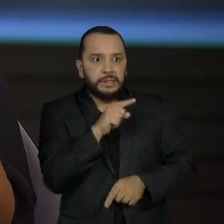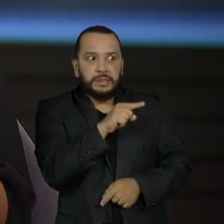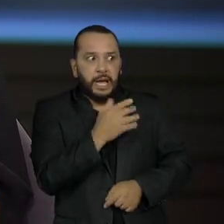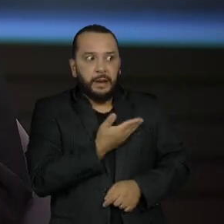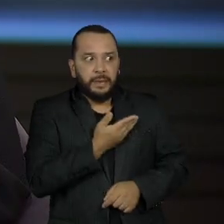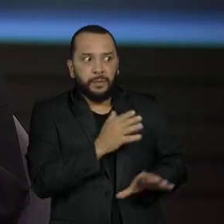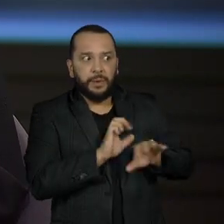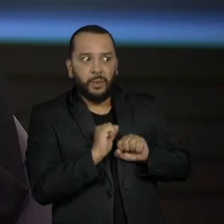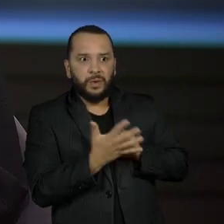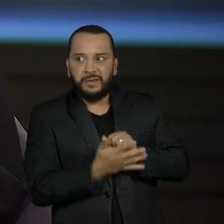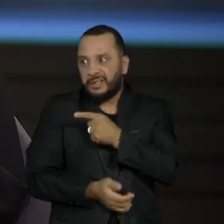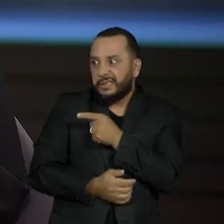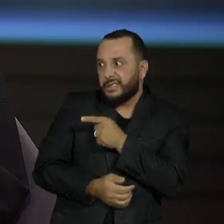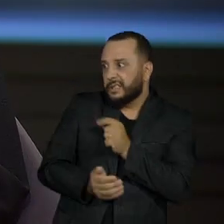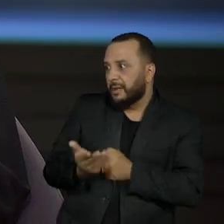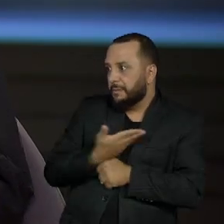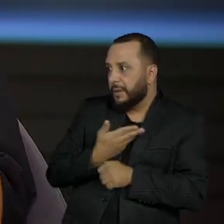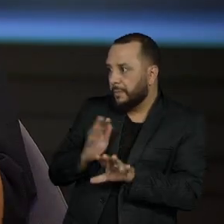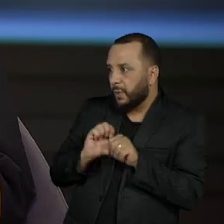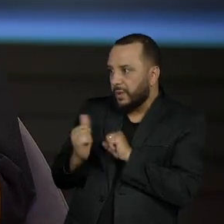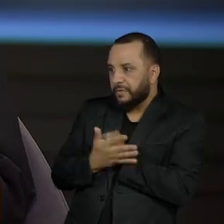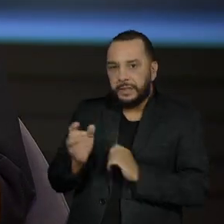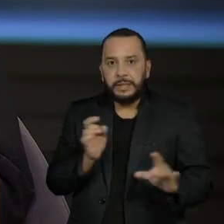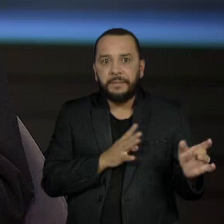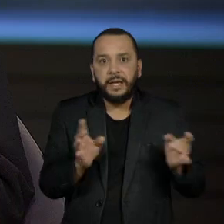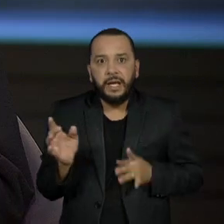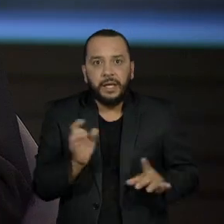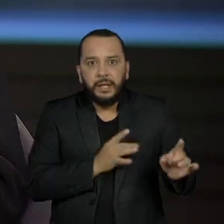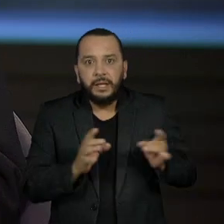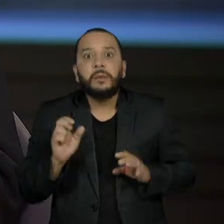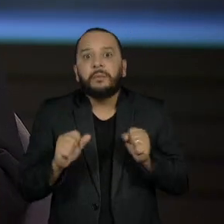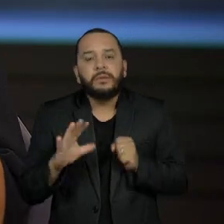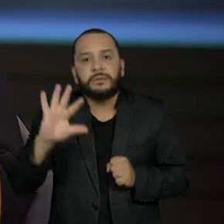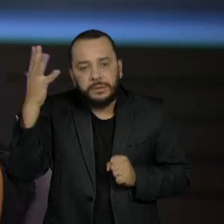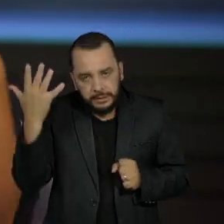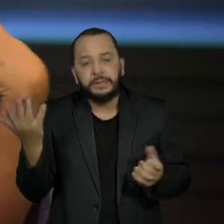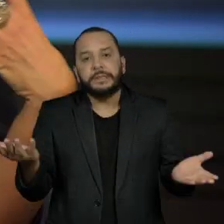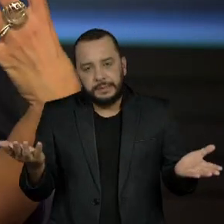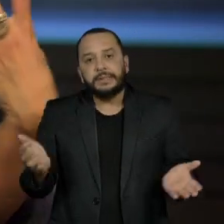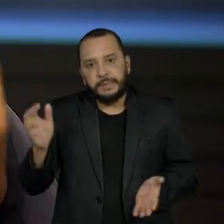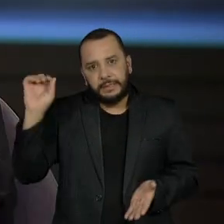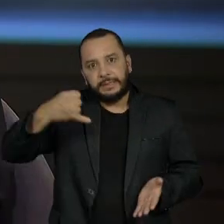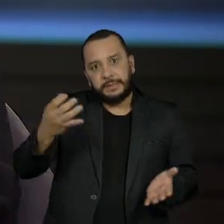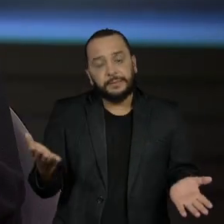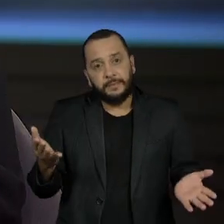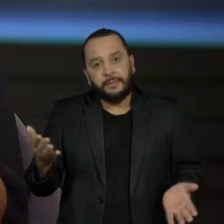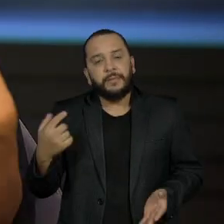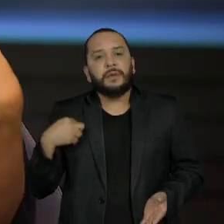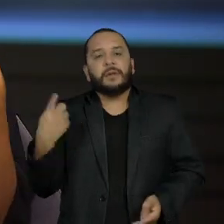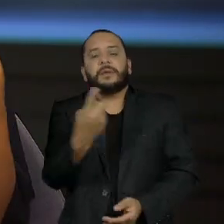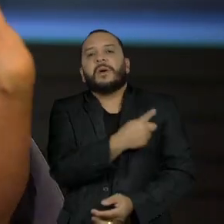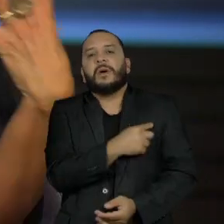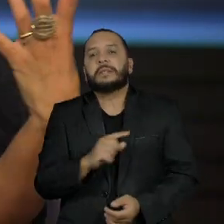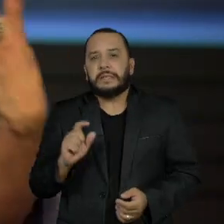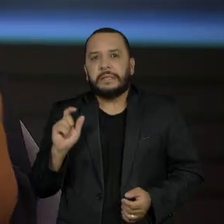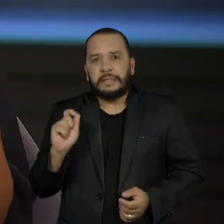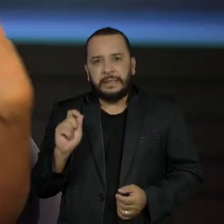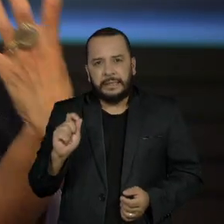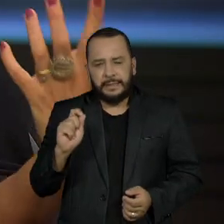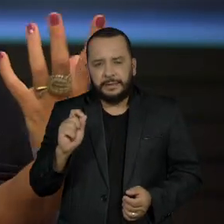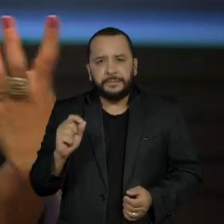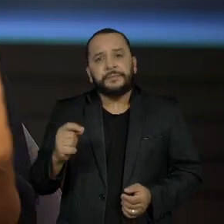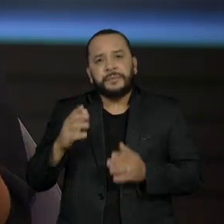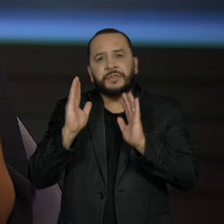contaminada, que pegou a doença. Eu acho que esta onda de agora tem esse fato, está mais próximo, todo mundo